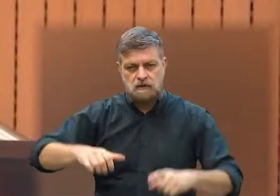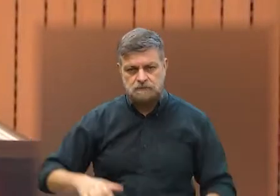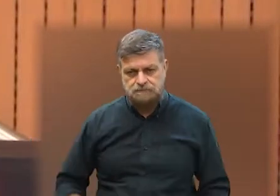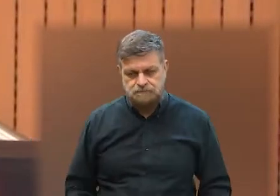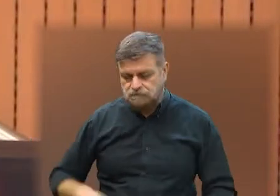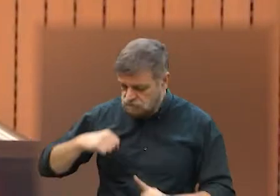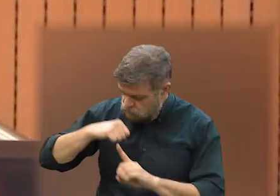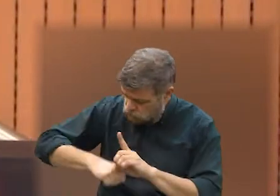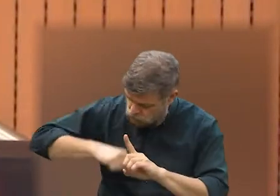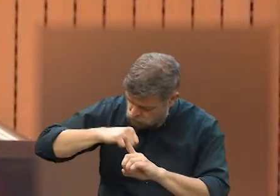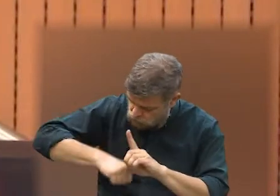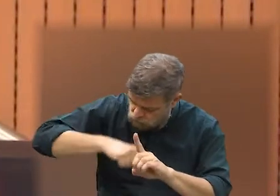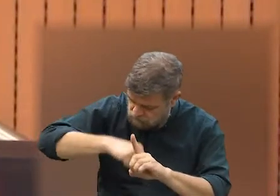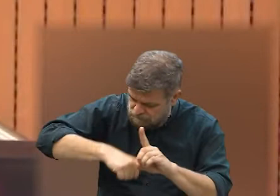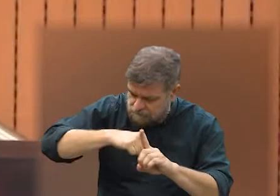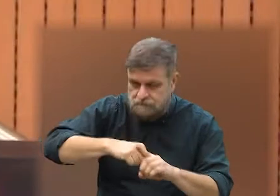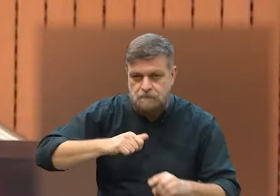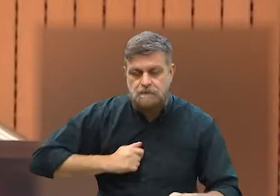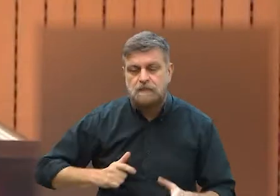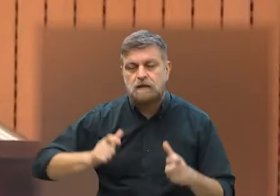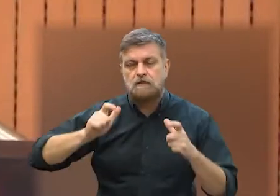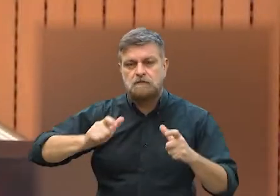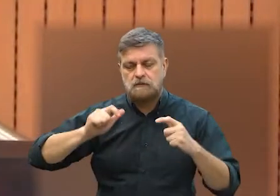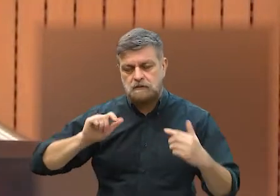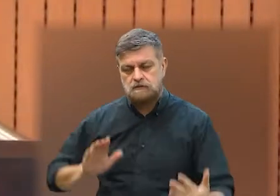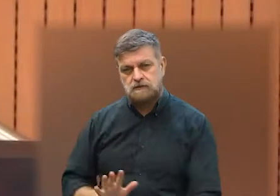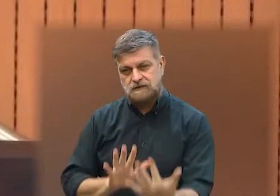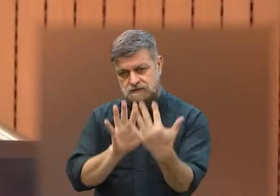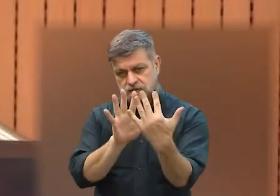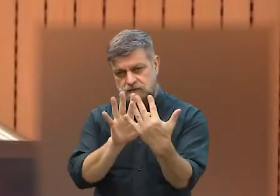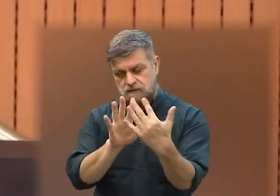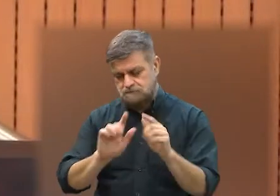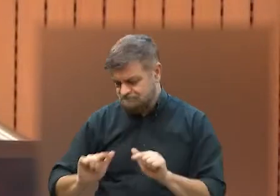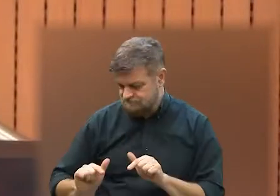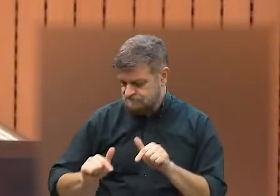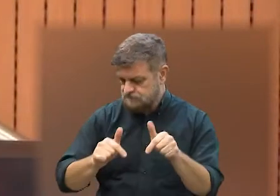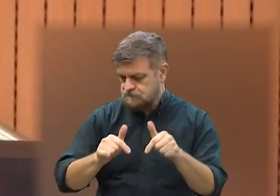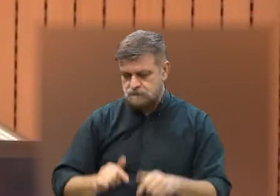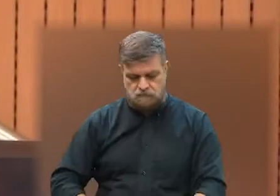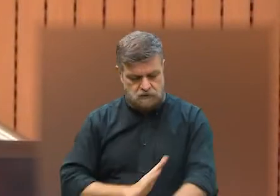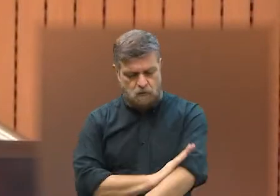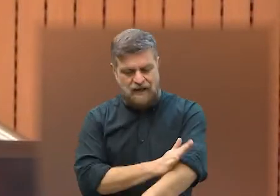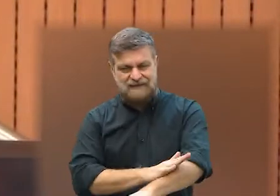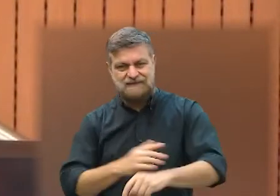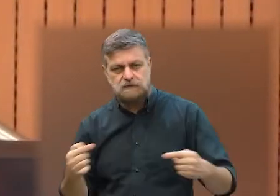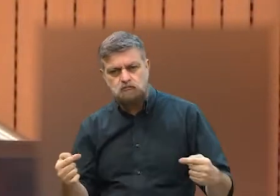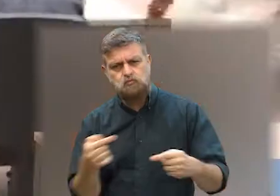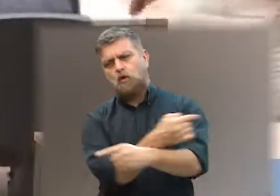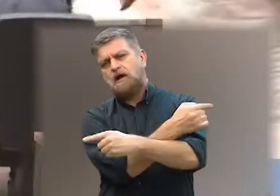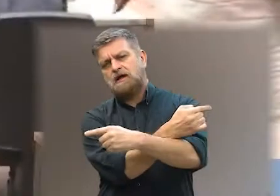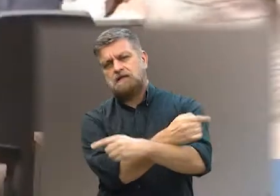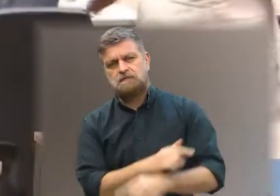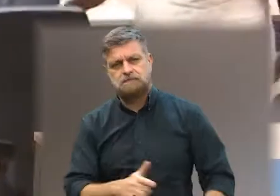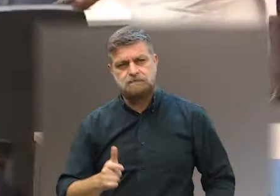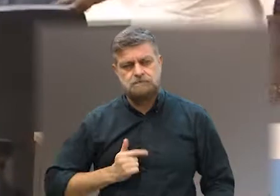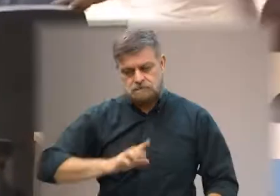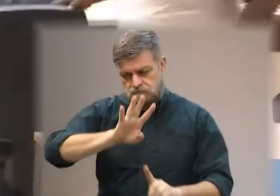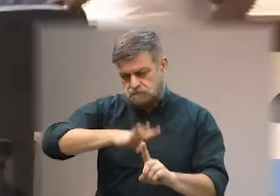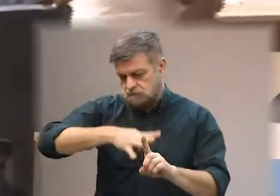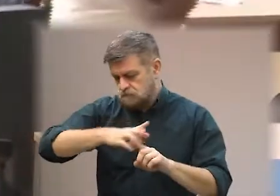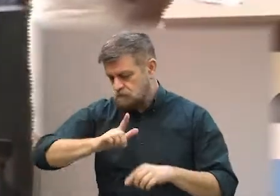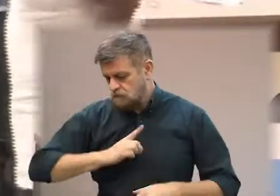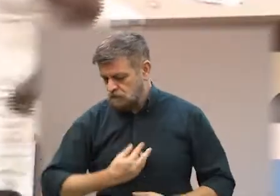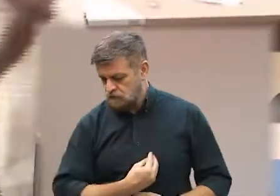de luta, um espaço de resistência contra o racismo. A homenagem